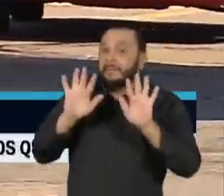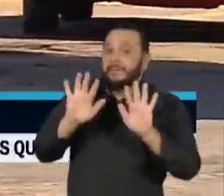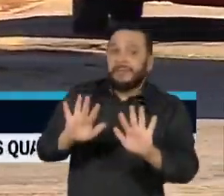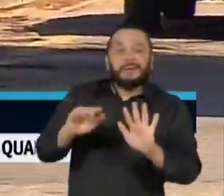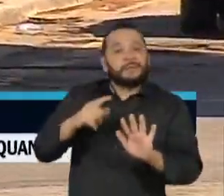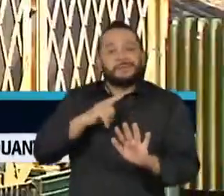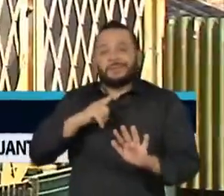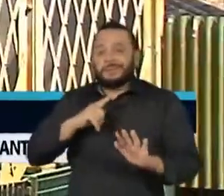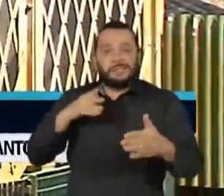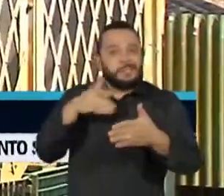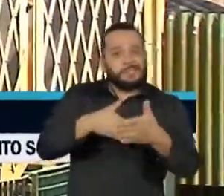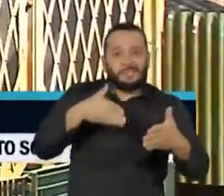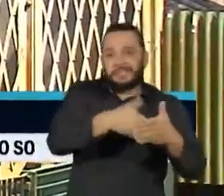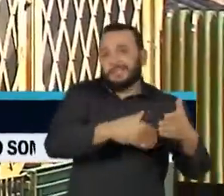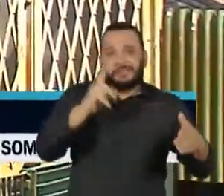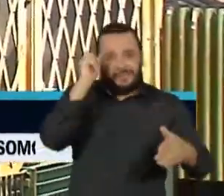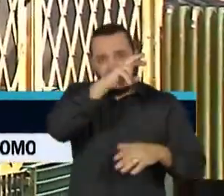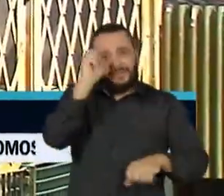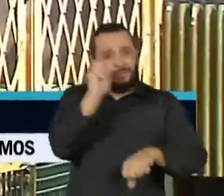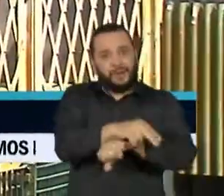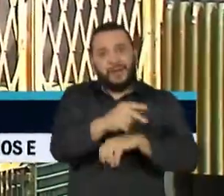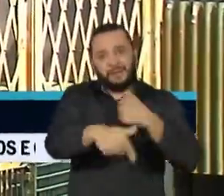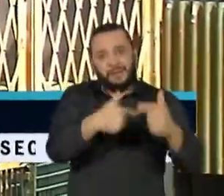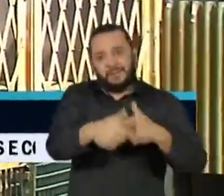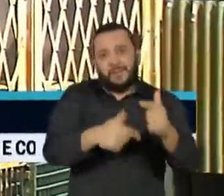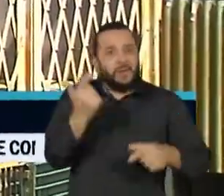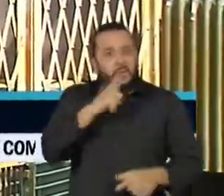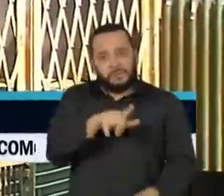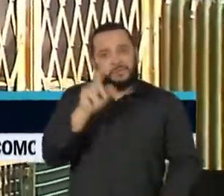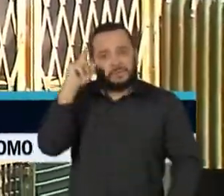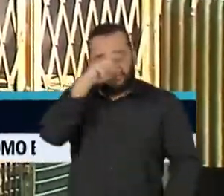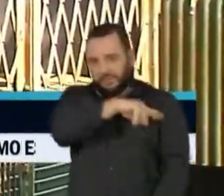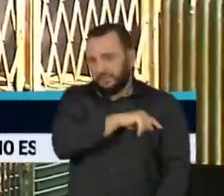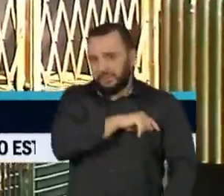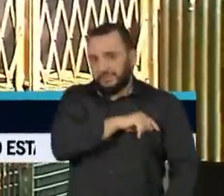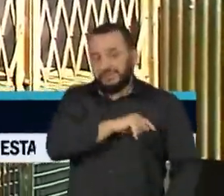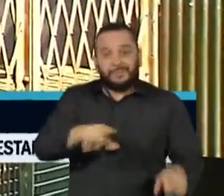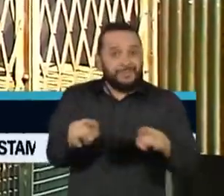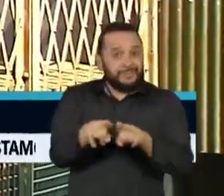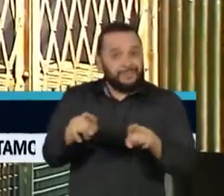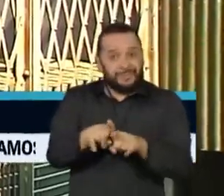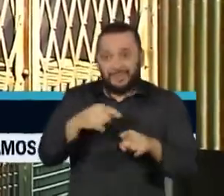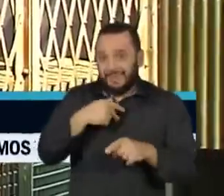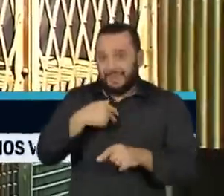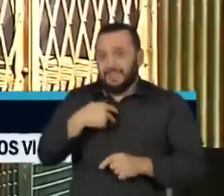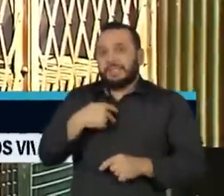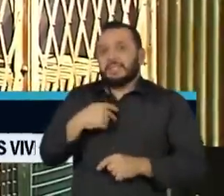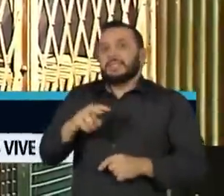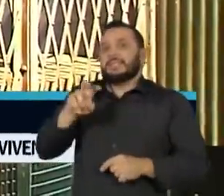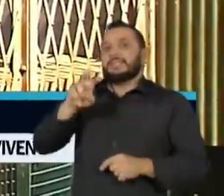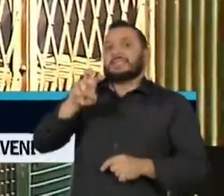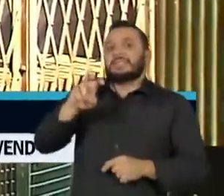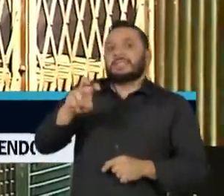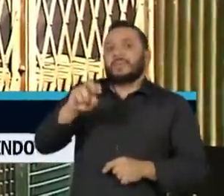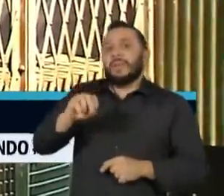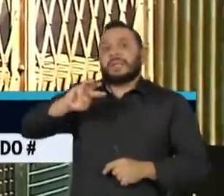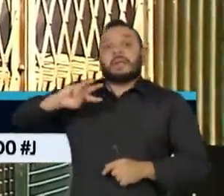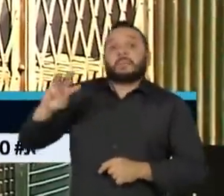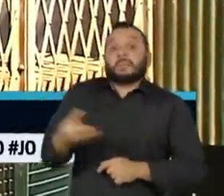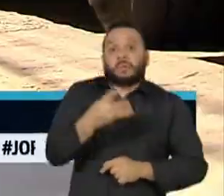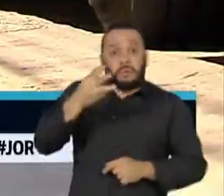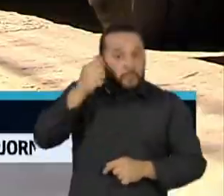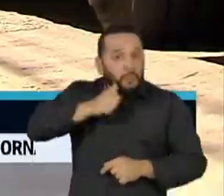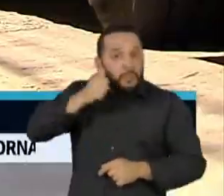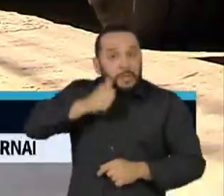enfrentam enormes dificuldades para se inserir no mercado. Pouco mais da metade das 50 milhões de mulheres